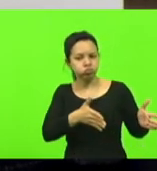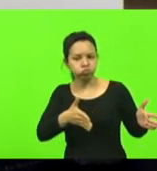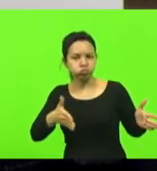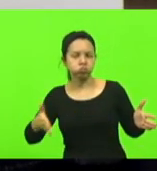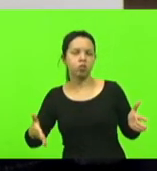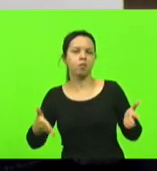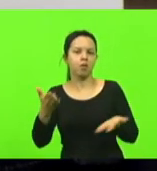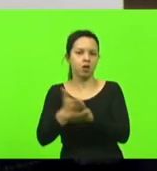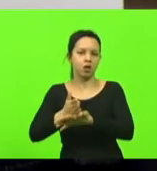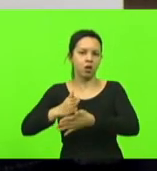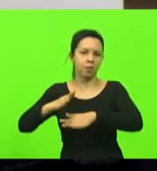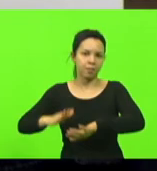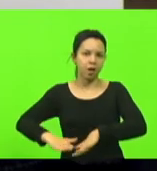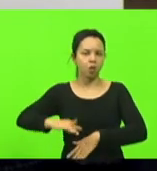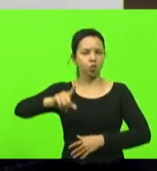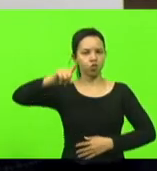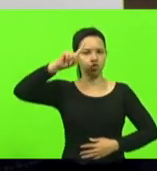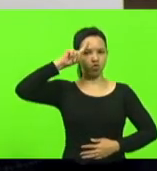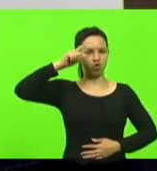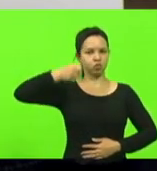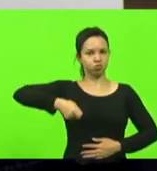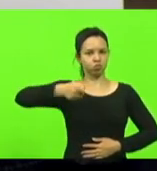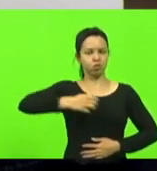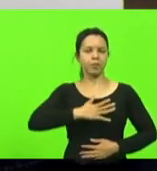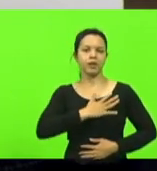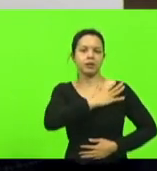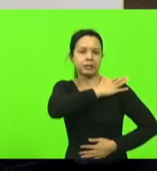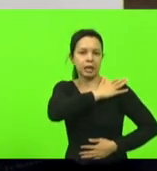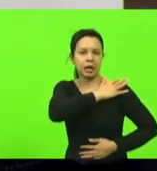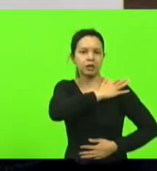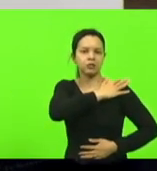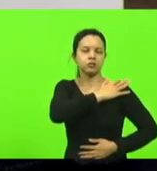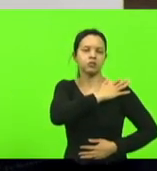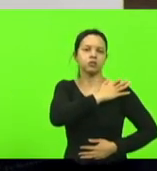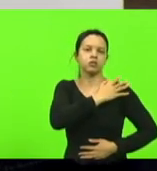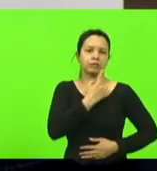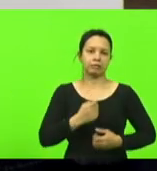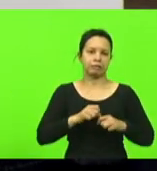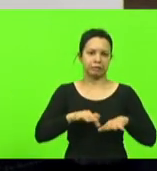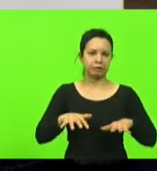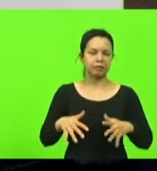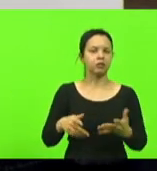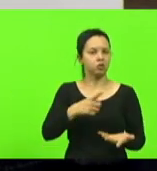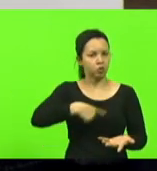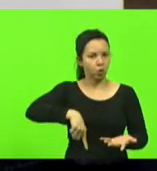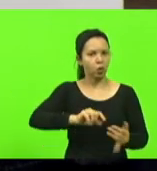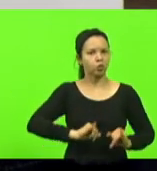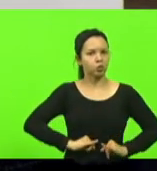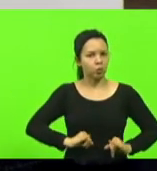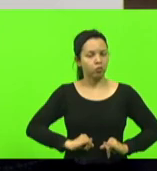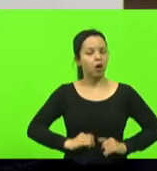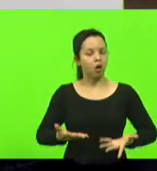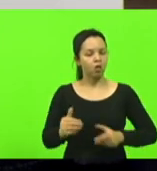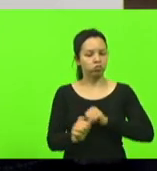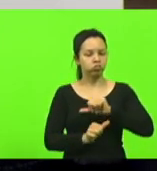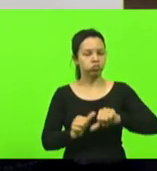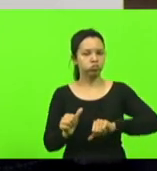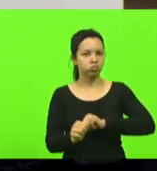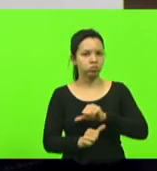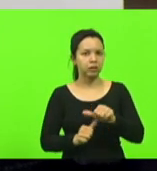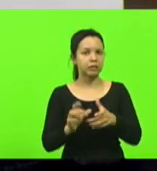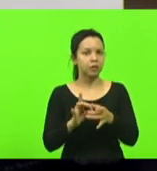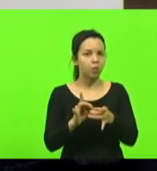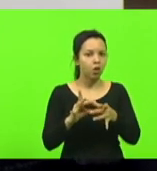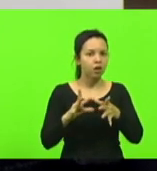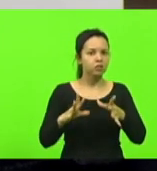sangrenta estamos ainda na fase de consolidação de uma democracia democracia que só existe